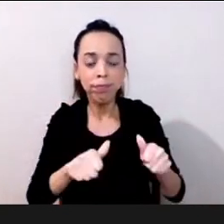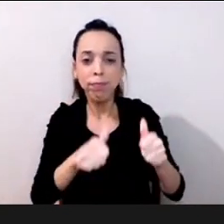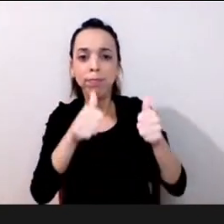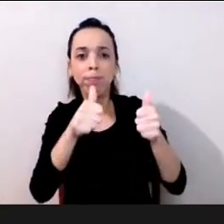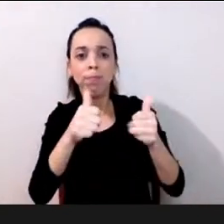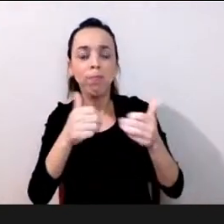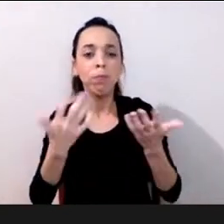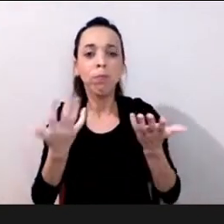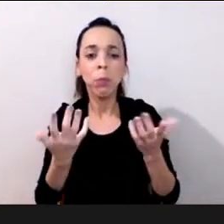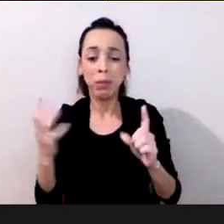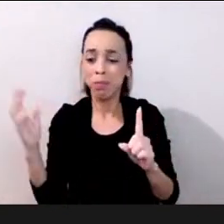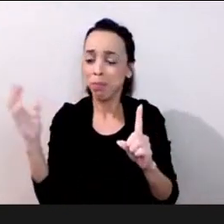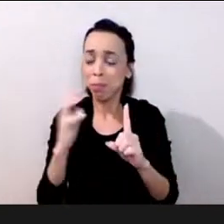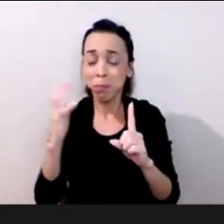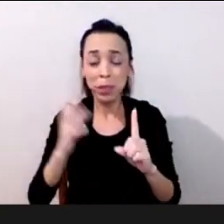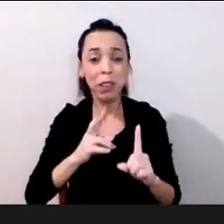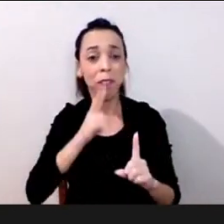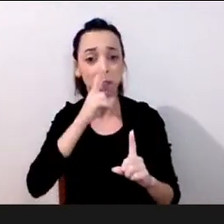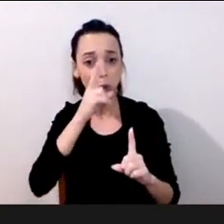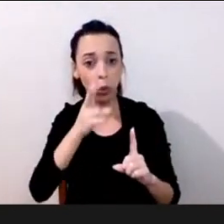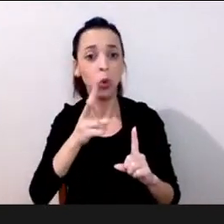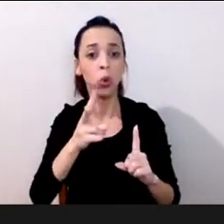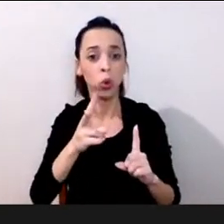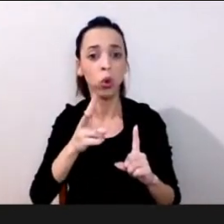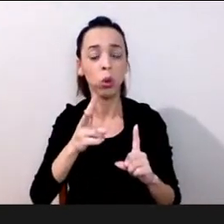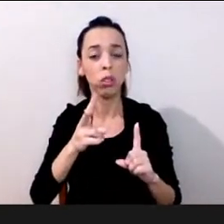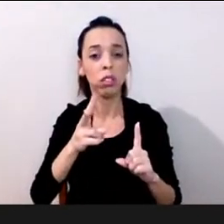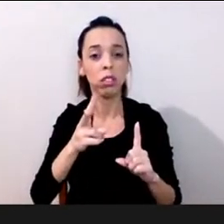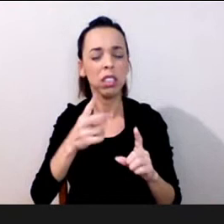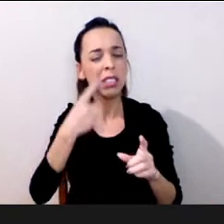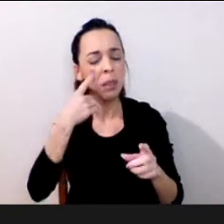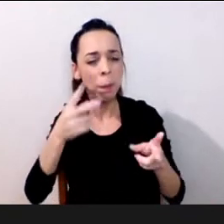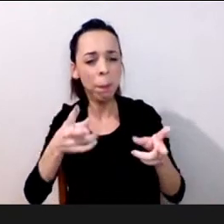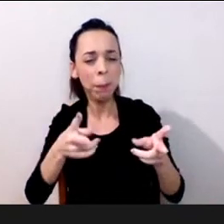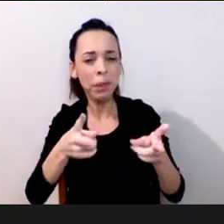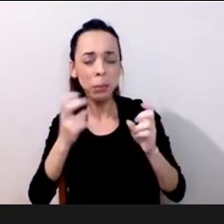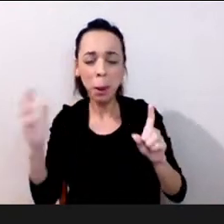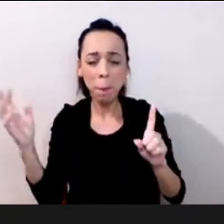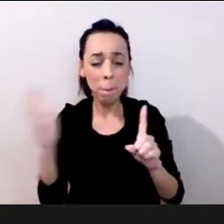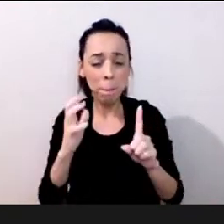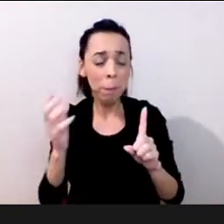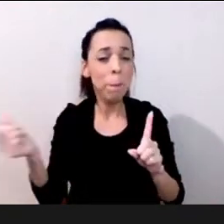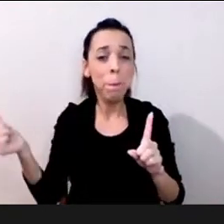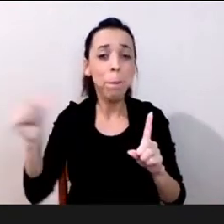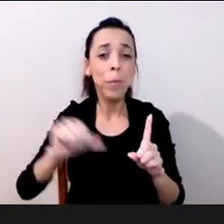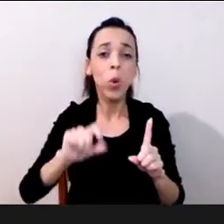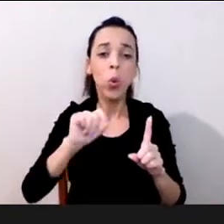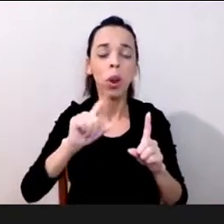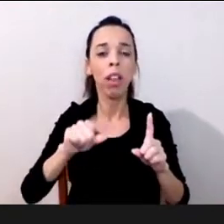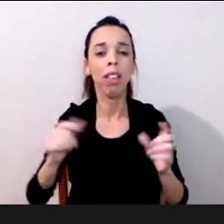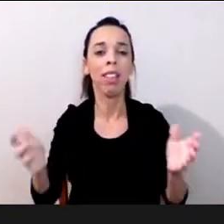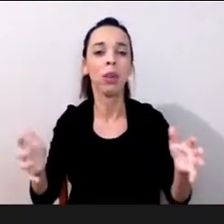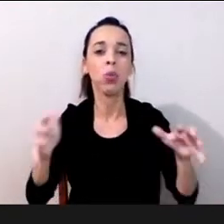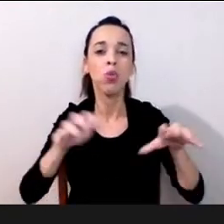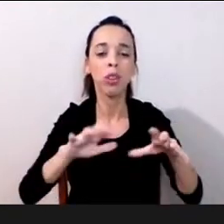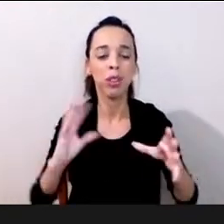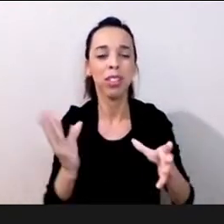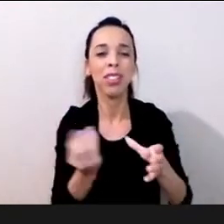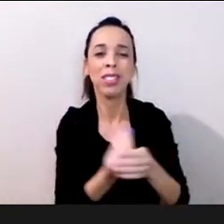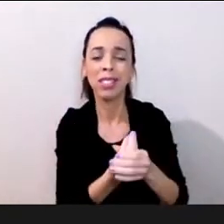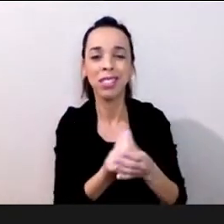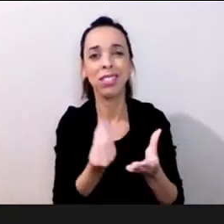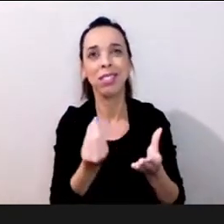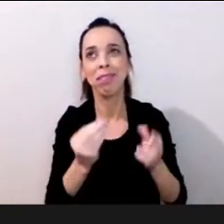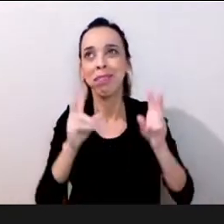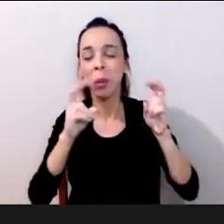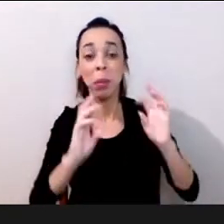é nessa inclusão para todos seja ela uma inclusão que a gente fala dos aspectos relacionados à tecnologia ou para